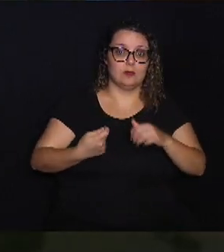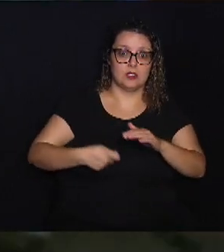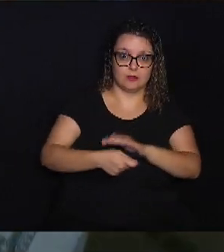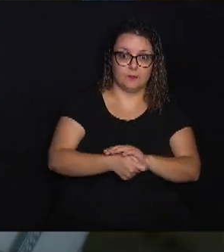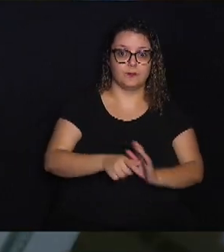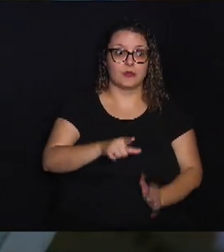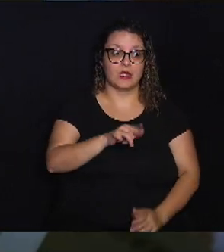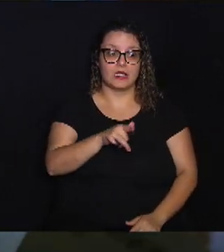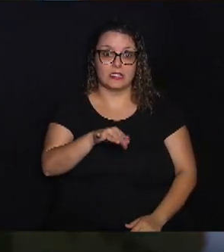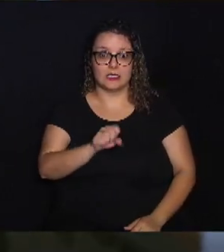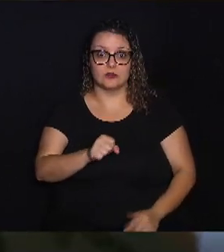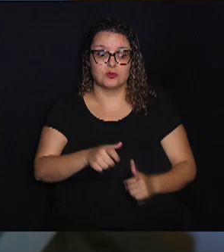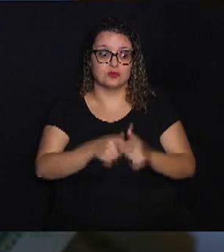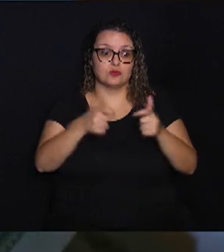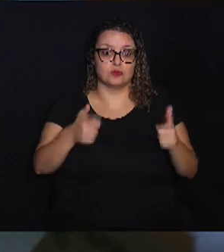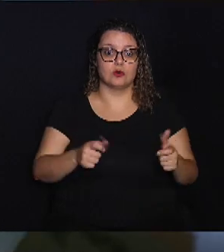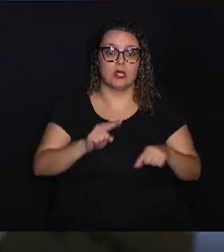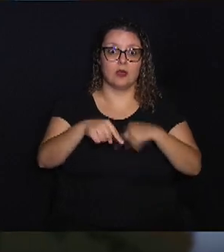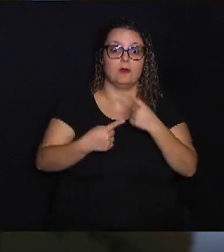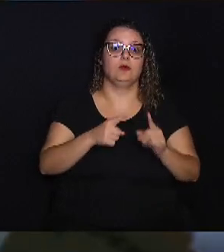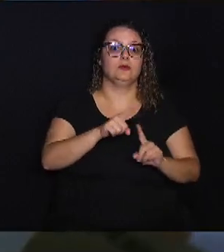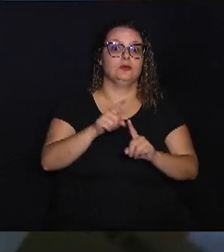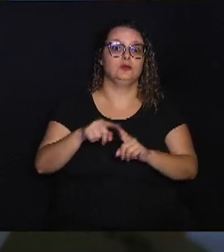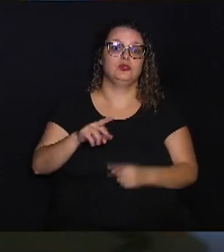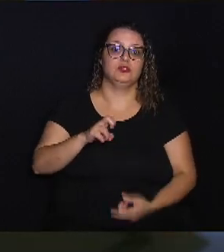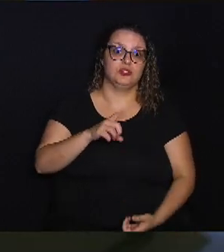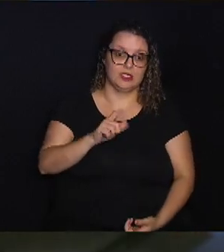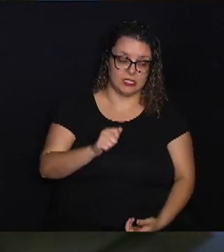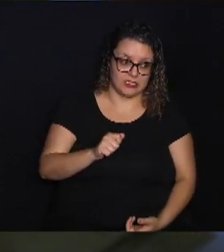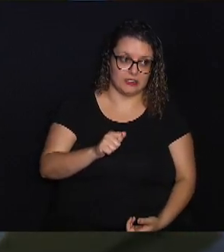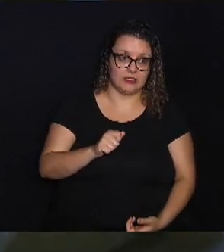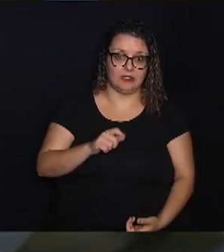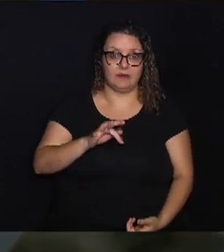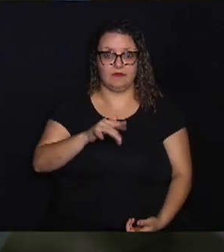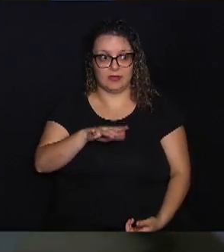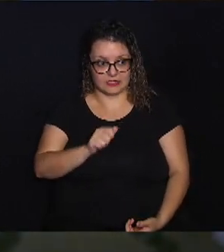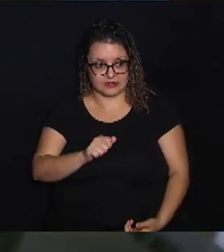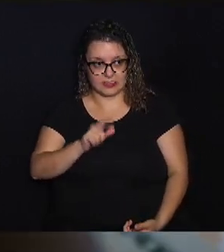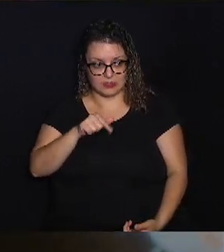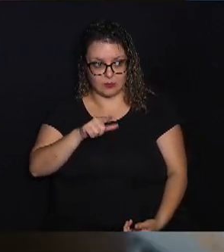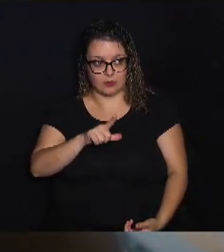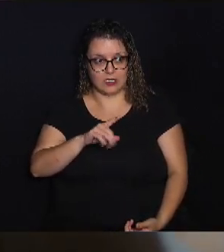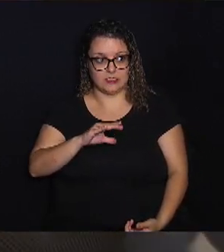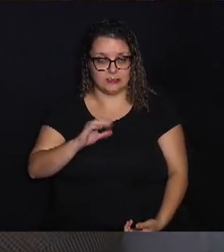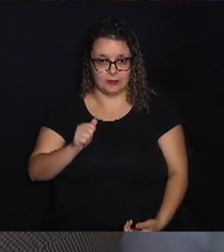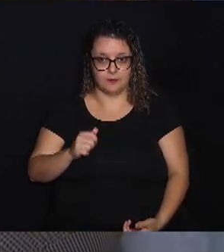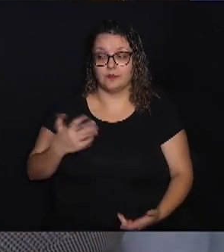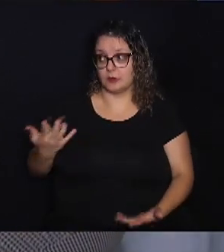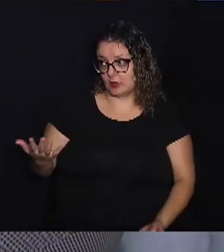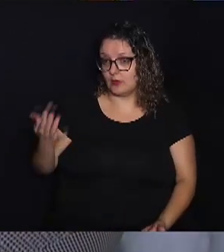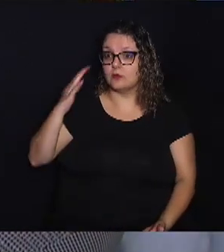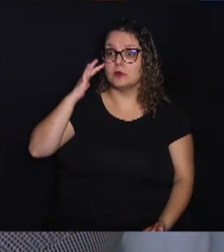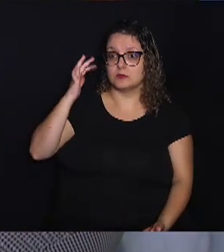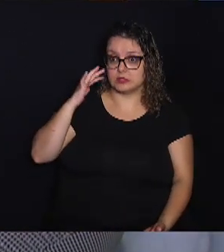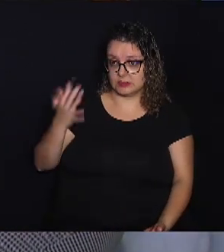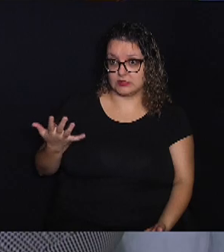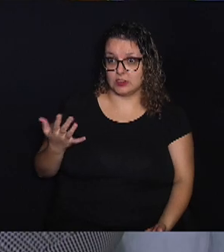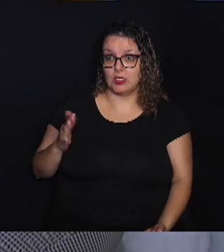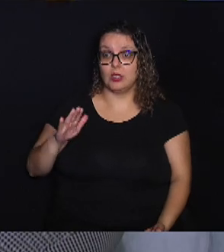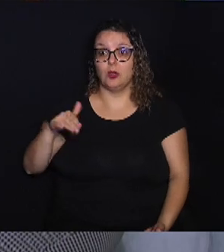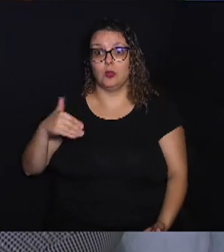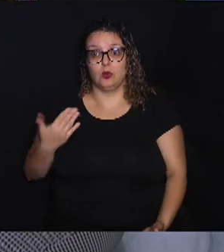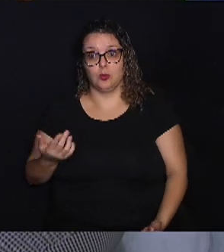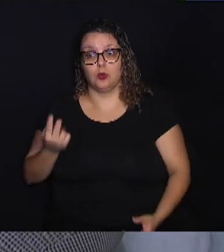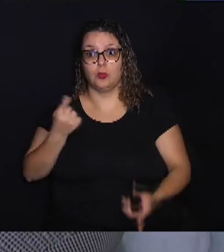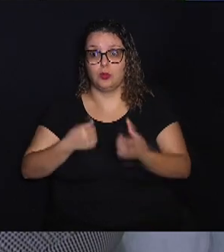líquidos superiores a outros tipos de renda fixas, eles optam pelo LCA, é isso? Isso. Então, vamos entender aqui, né? Quando a gente